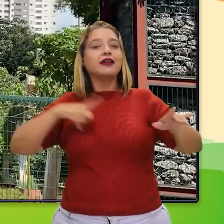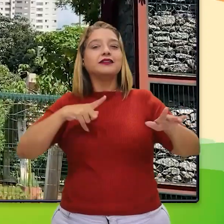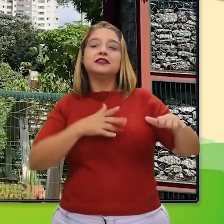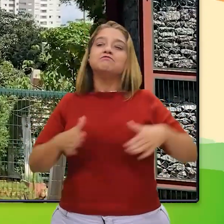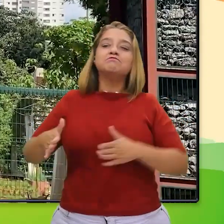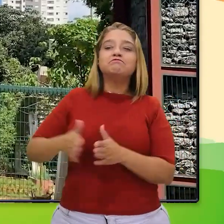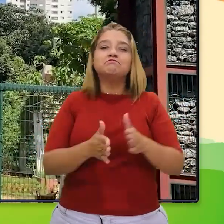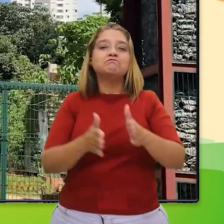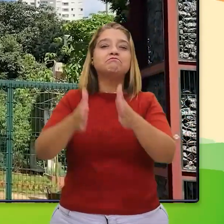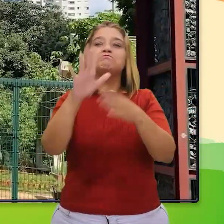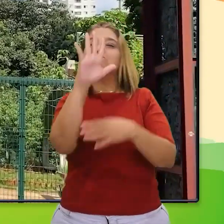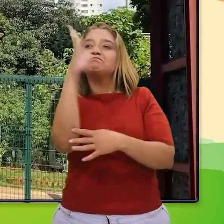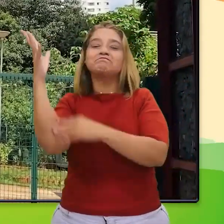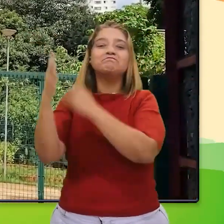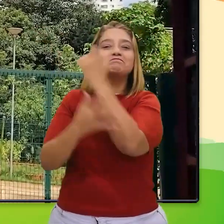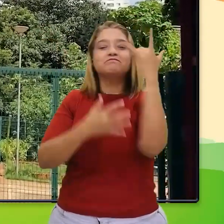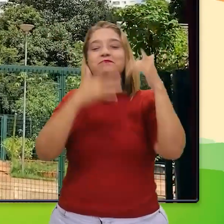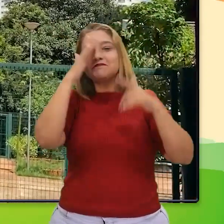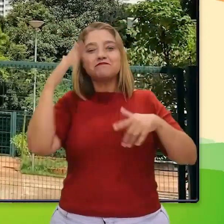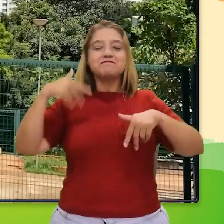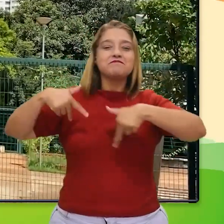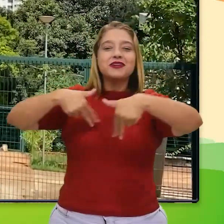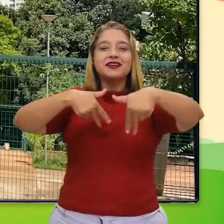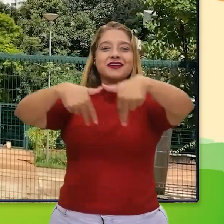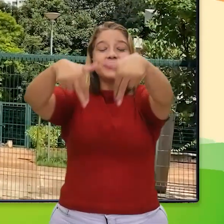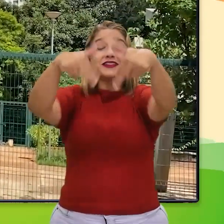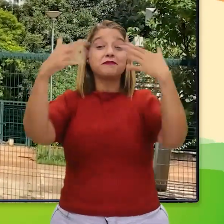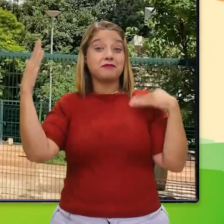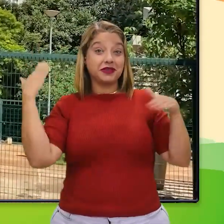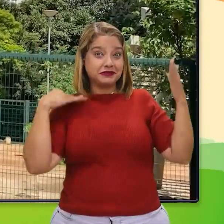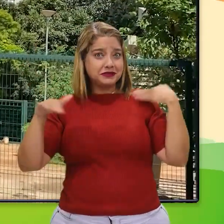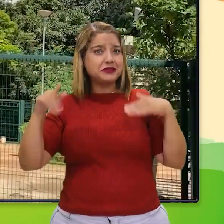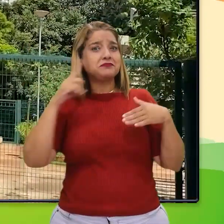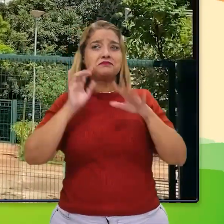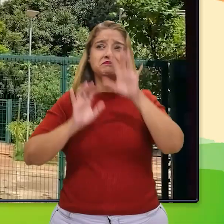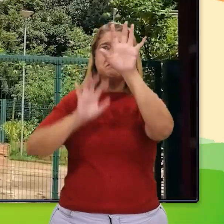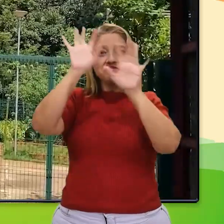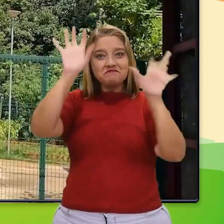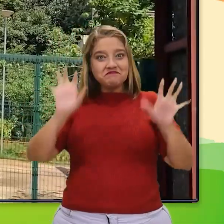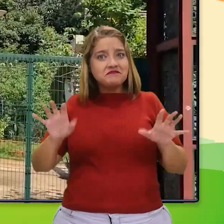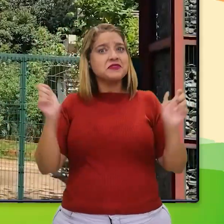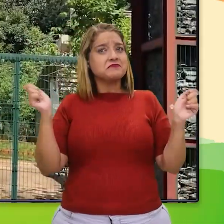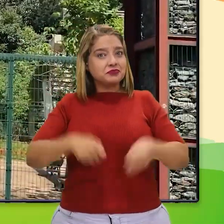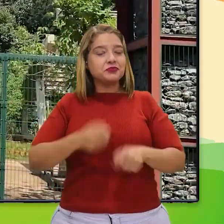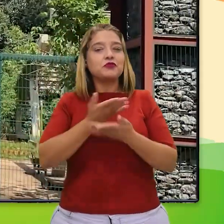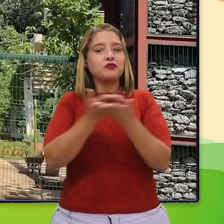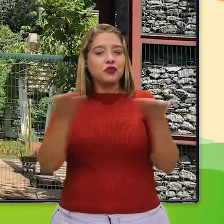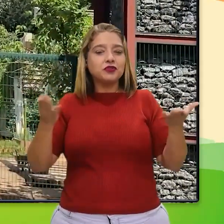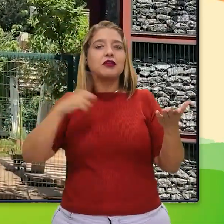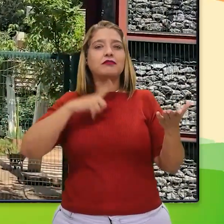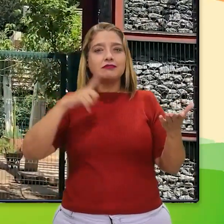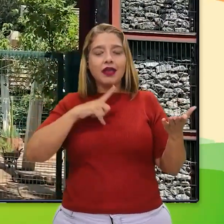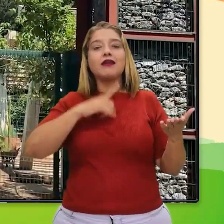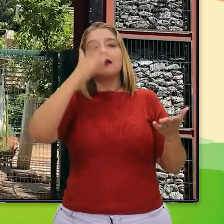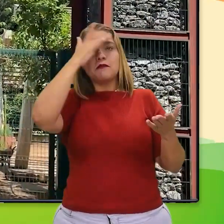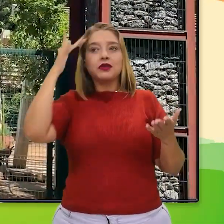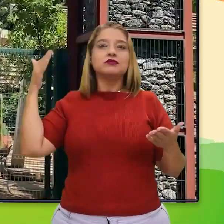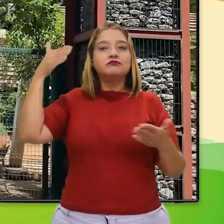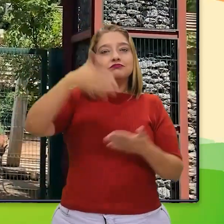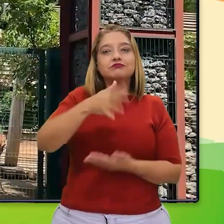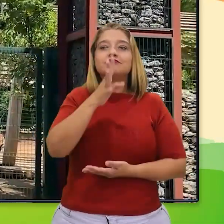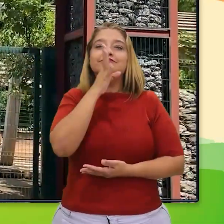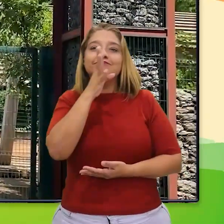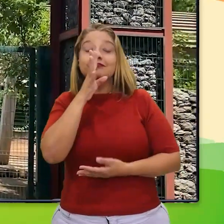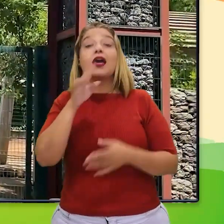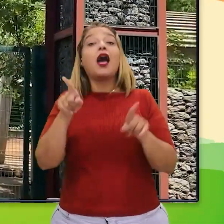passagem por dentro da área. Ah, tem até uma horta que distribui uma vez na semana folhagens e hortaliças